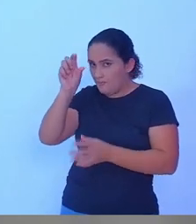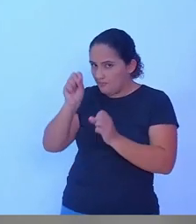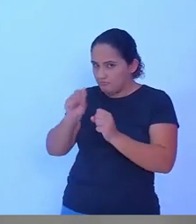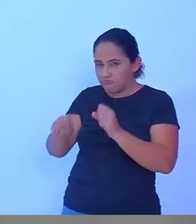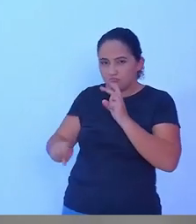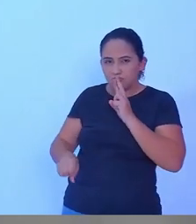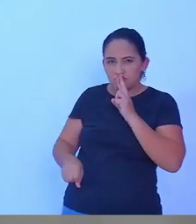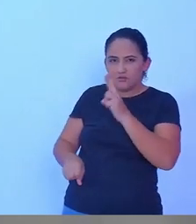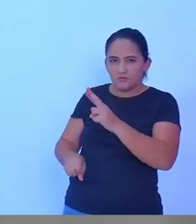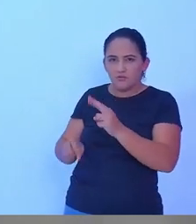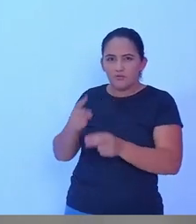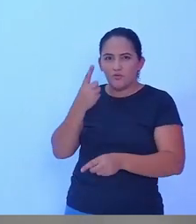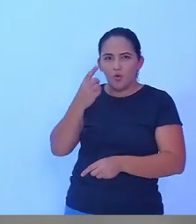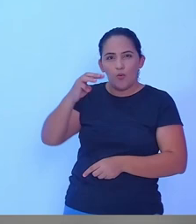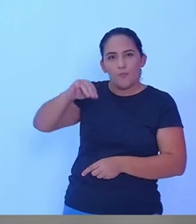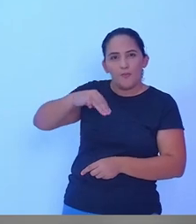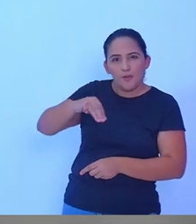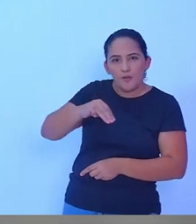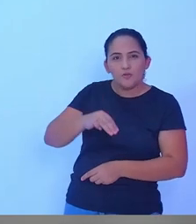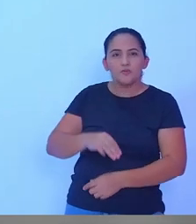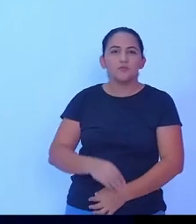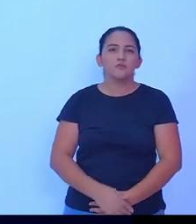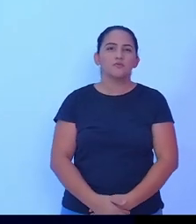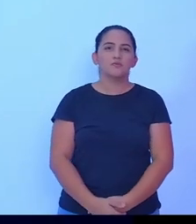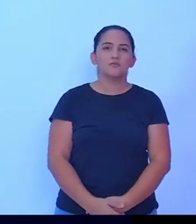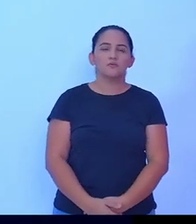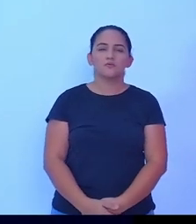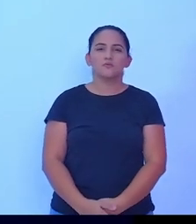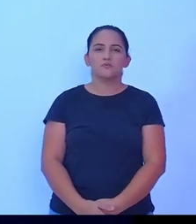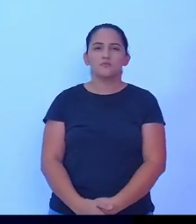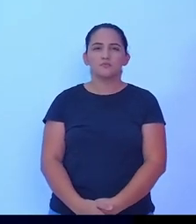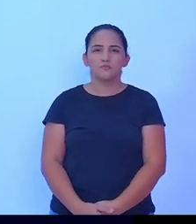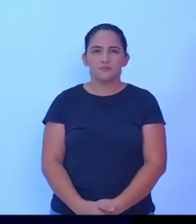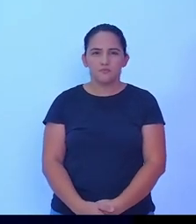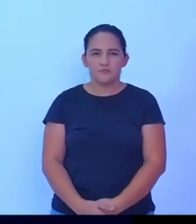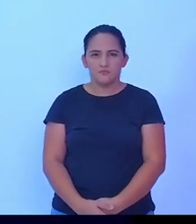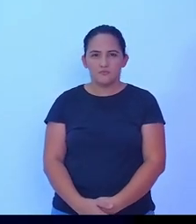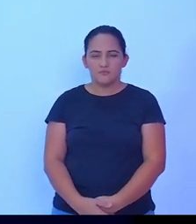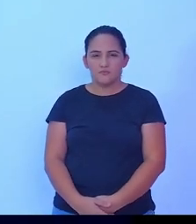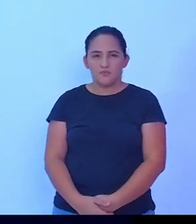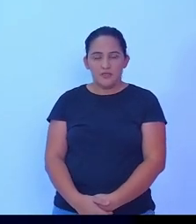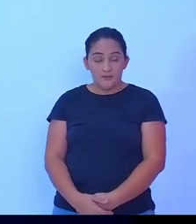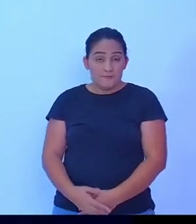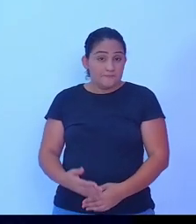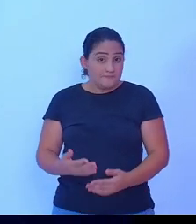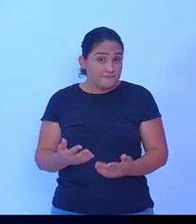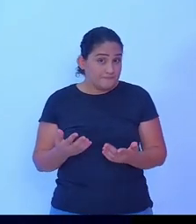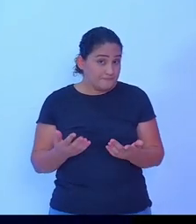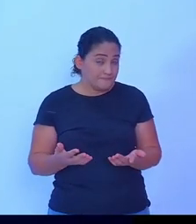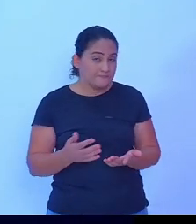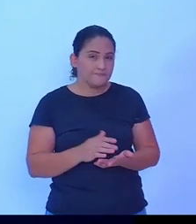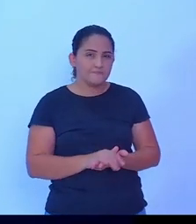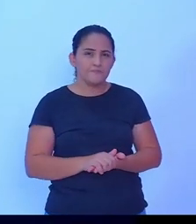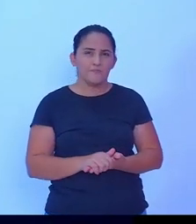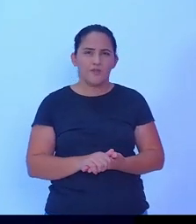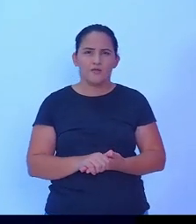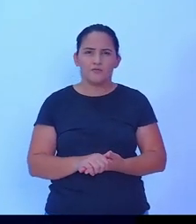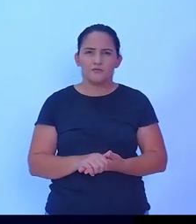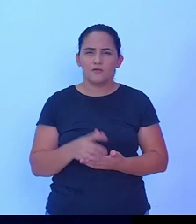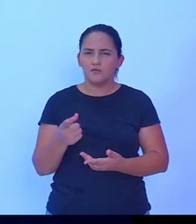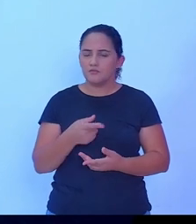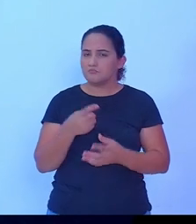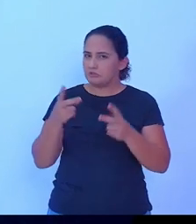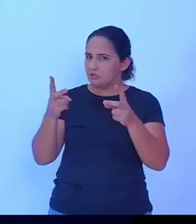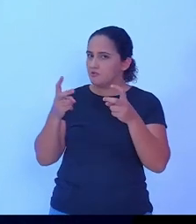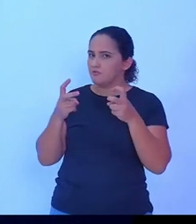minuto para a tréplica. Isso, né, faz com que a gente tenha mais interesse,